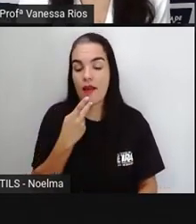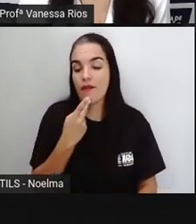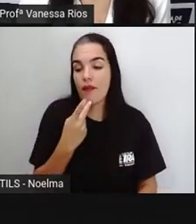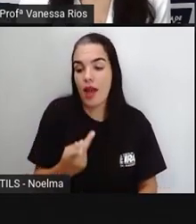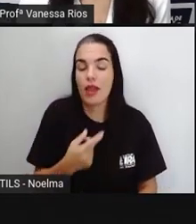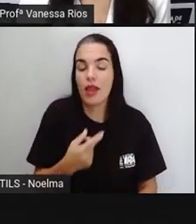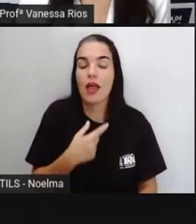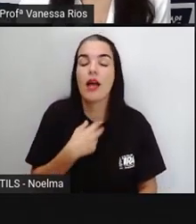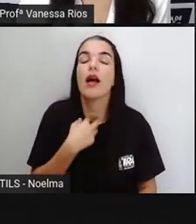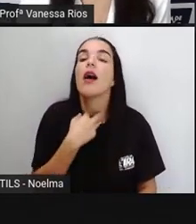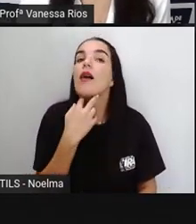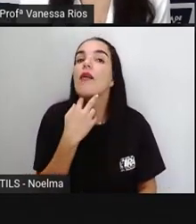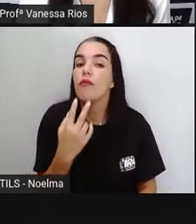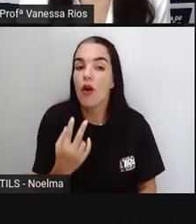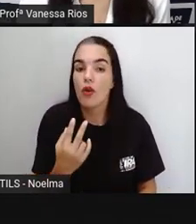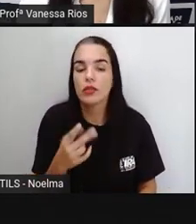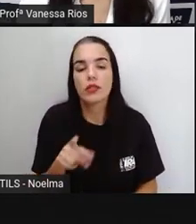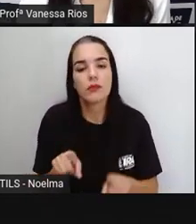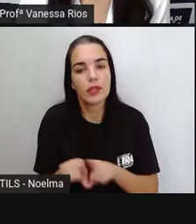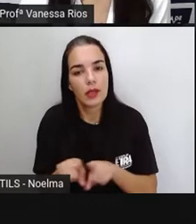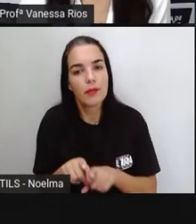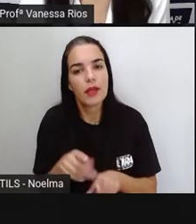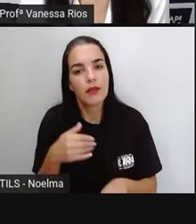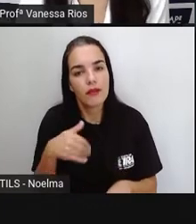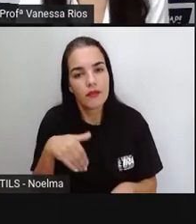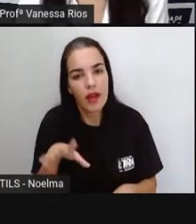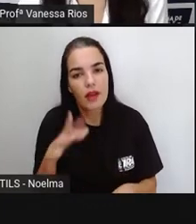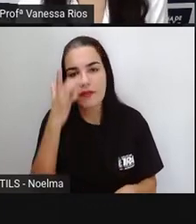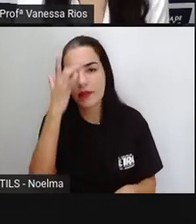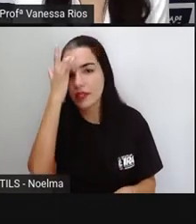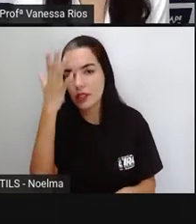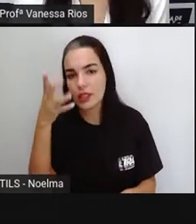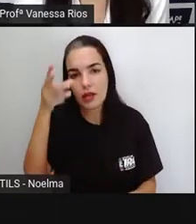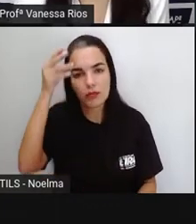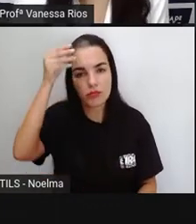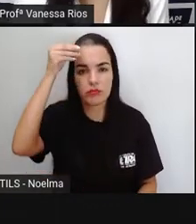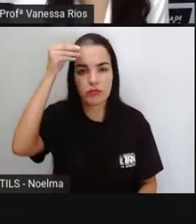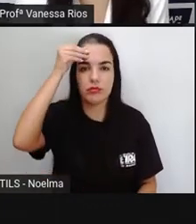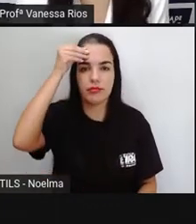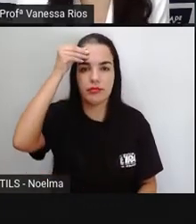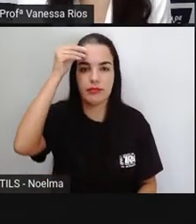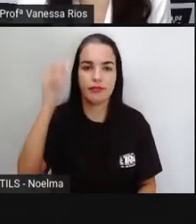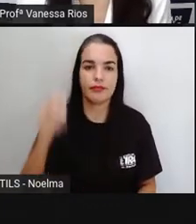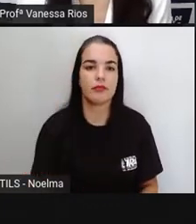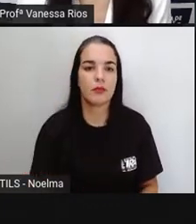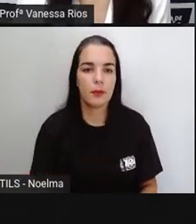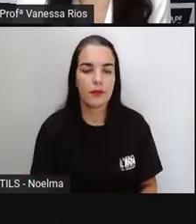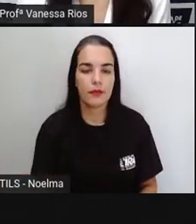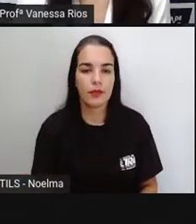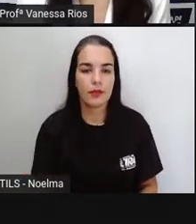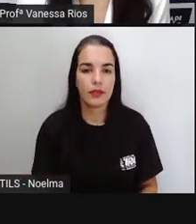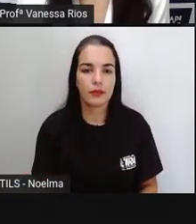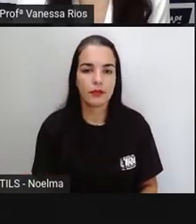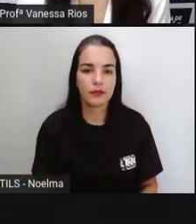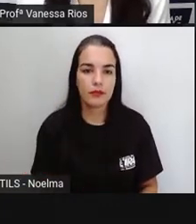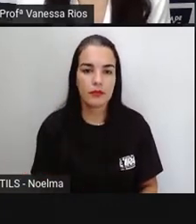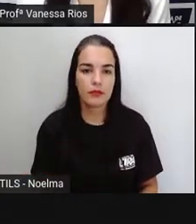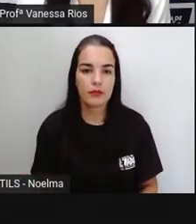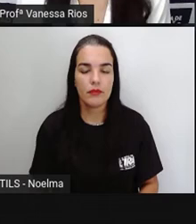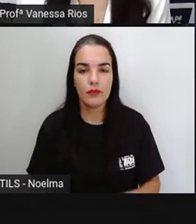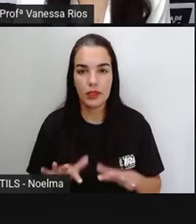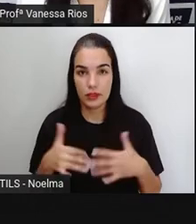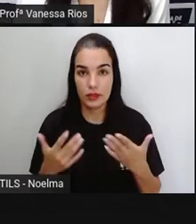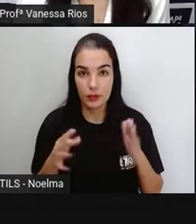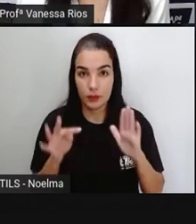facilitar também a nossa compreensão, o nosso entendimento. Então, no texto, os